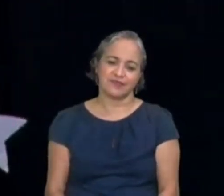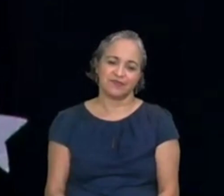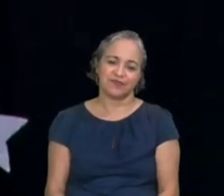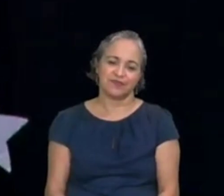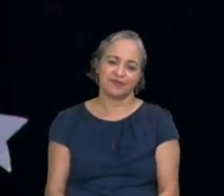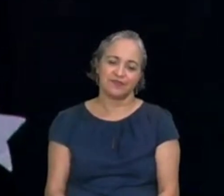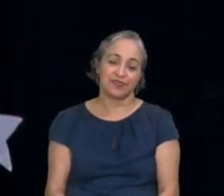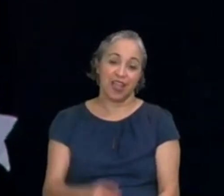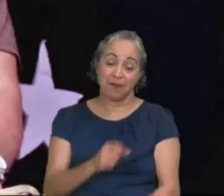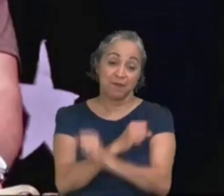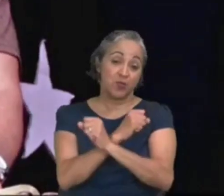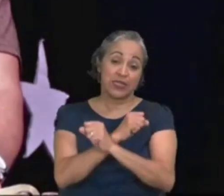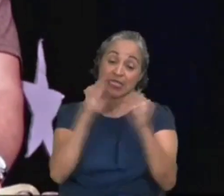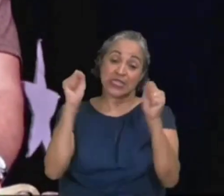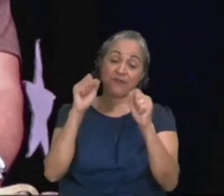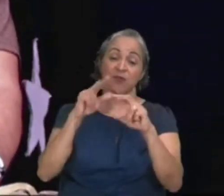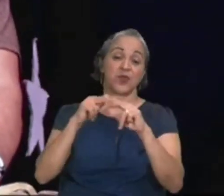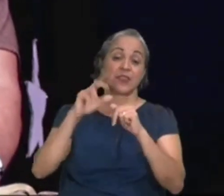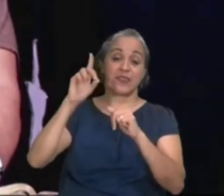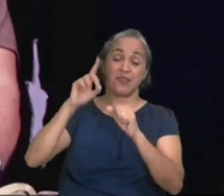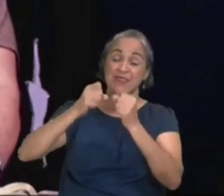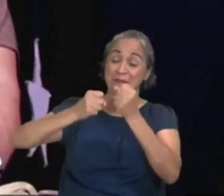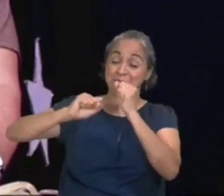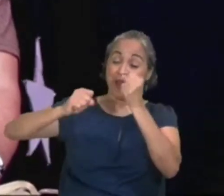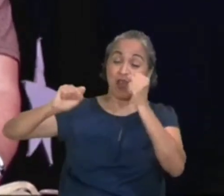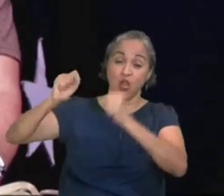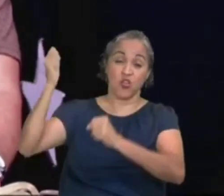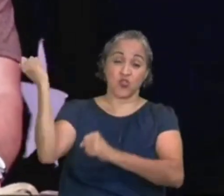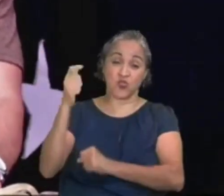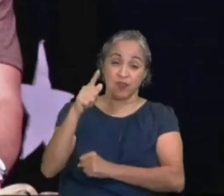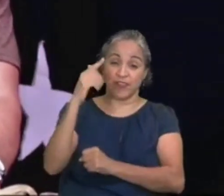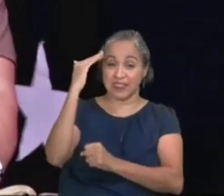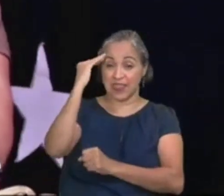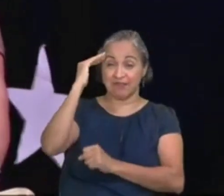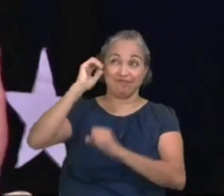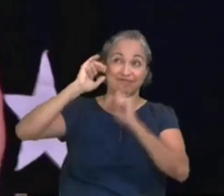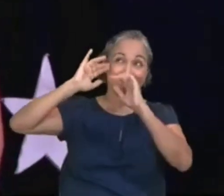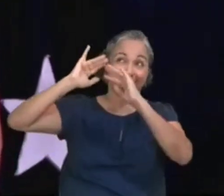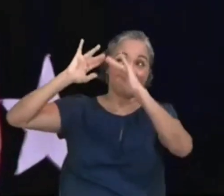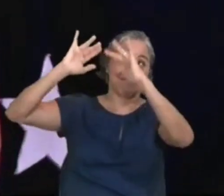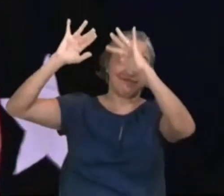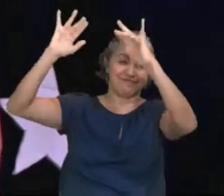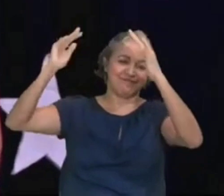Você não consegue, porque Deus é maior do que você consegue imaginar.